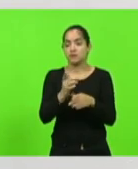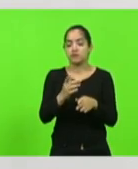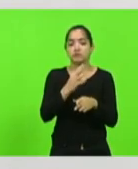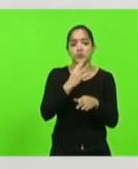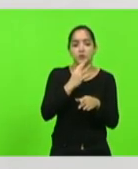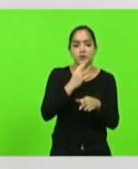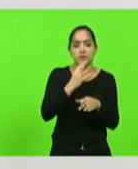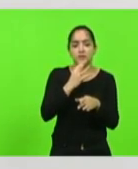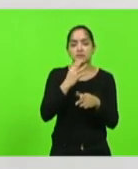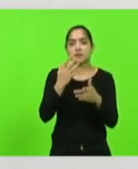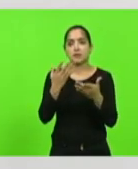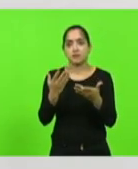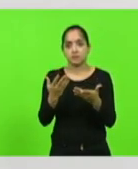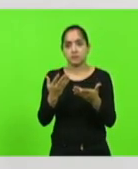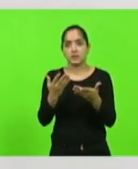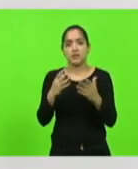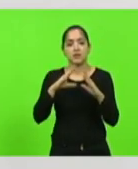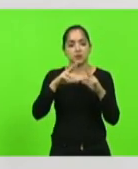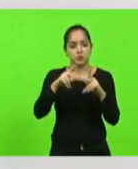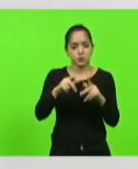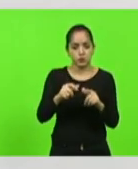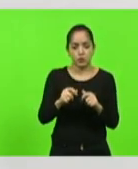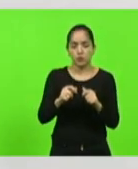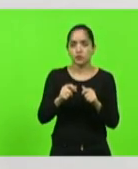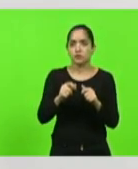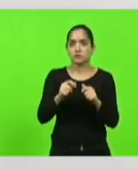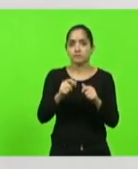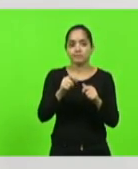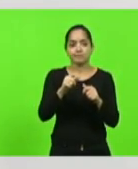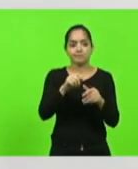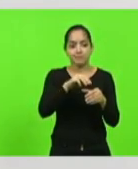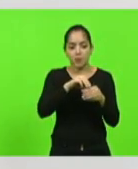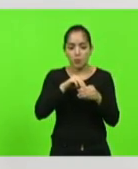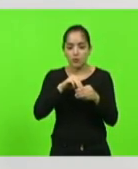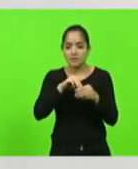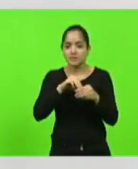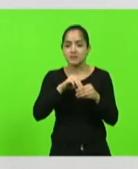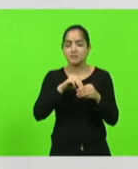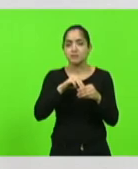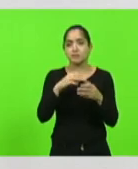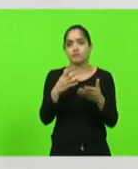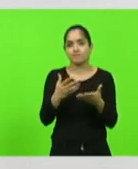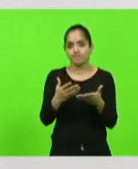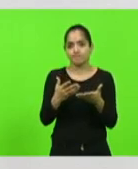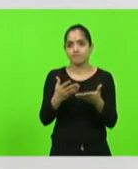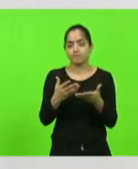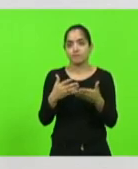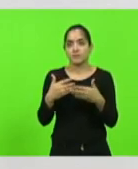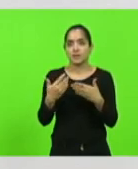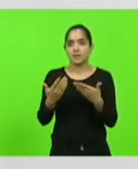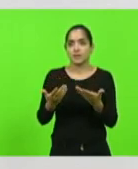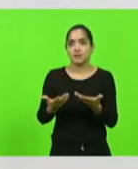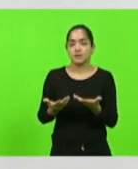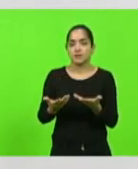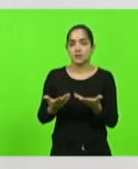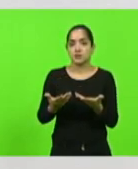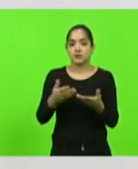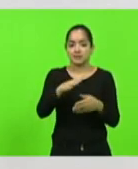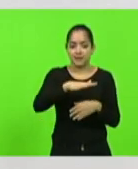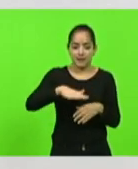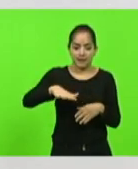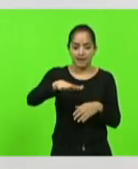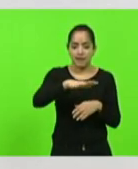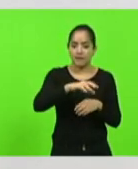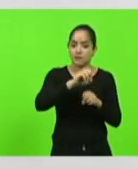todos os recantos do município de São Bento do Sul seja na educação